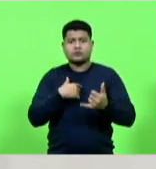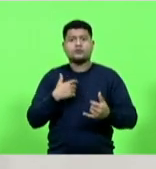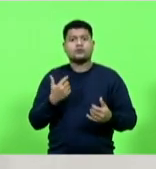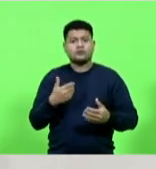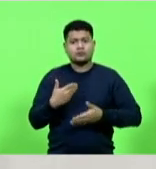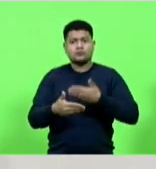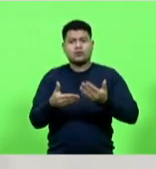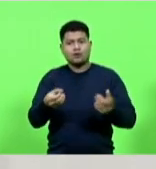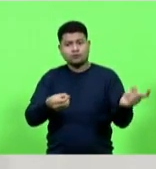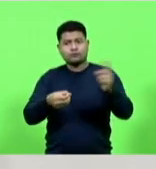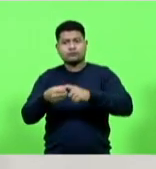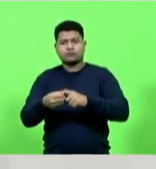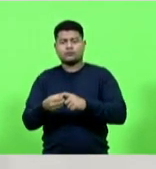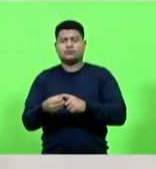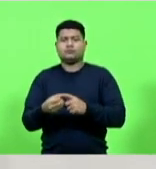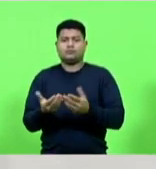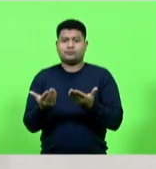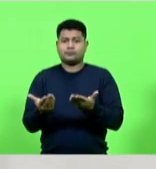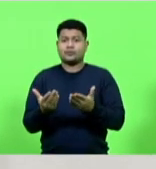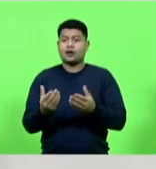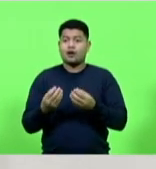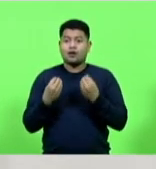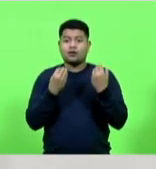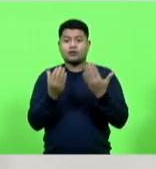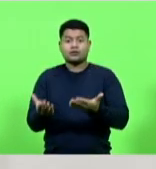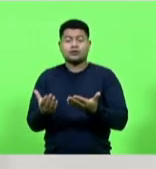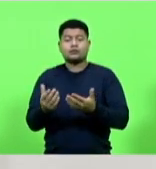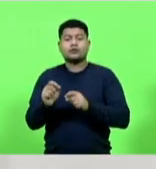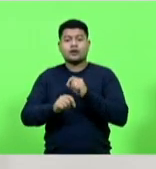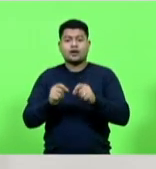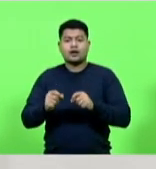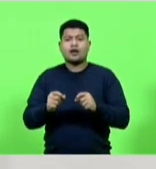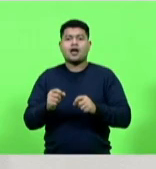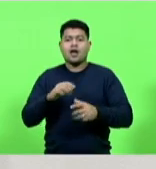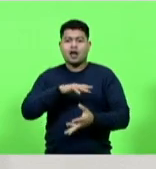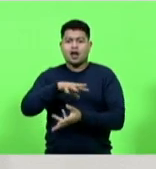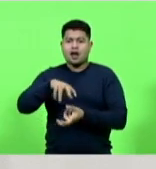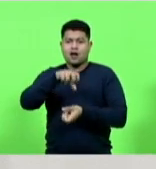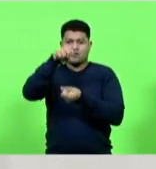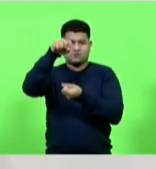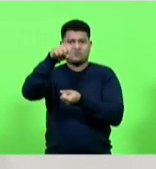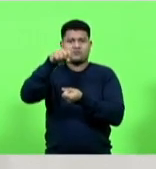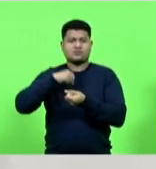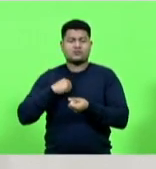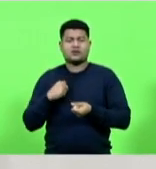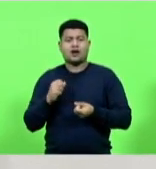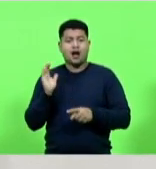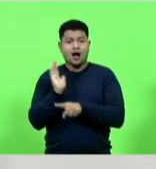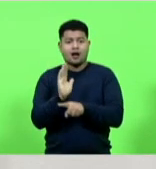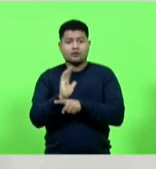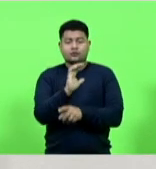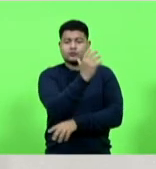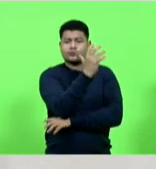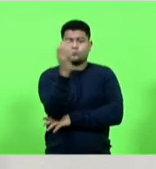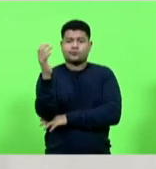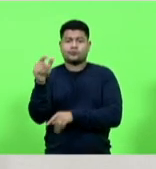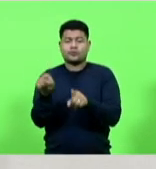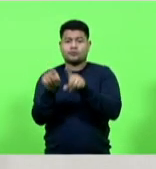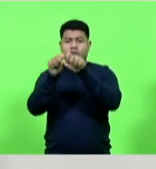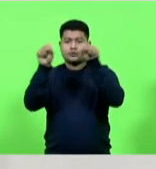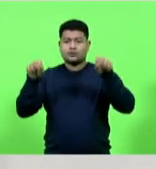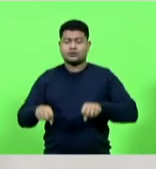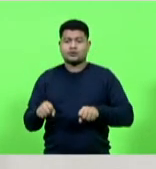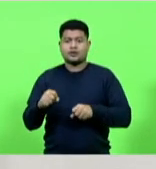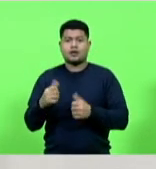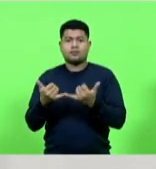no investimento mas oferecendo uma indústria mais limpa hoje ajudando a aliviar o meio ambiente e o sistema elétrico que mais uma